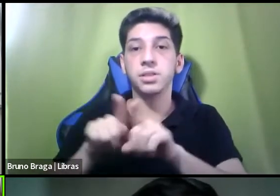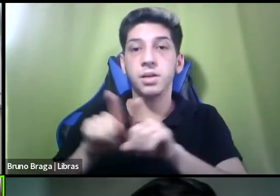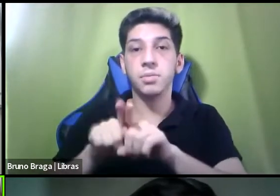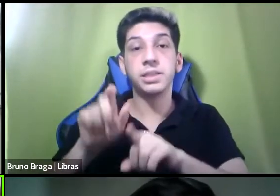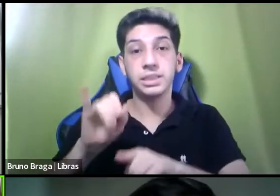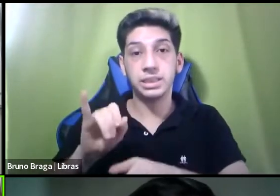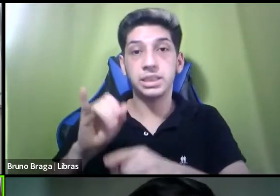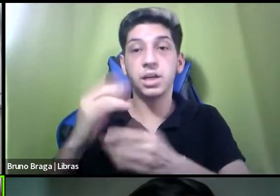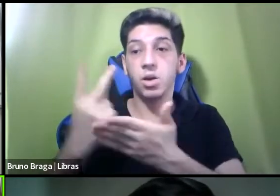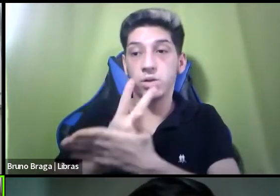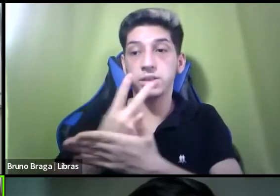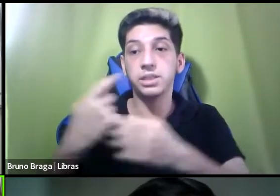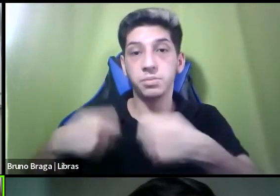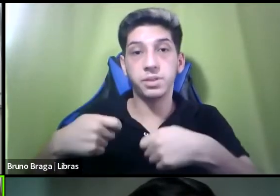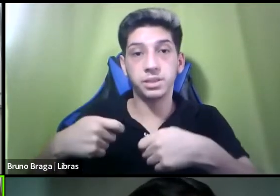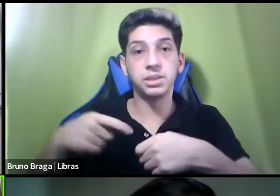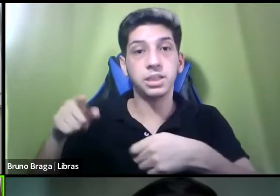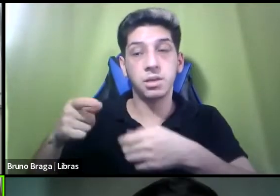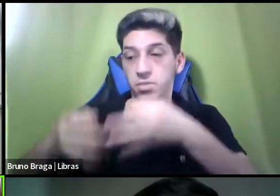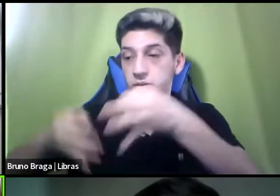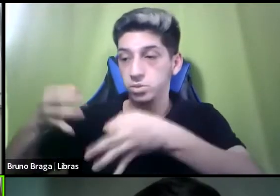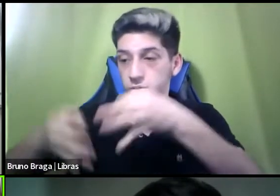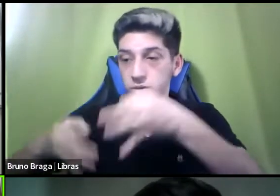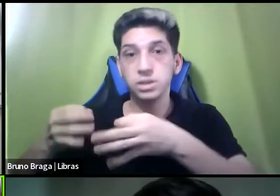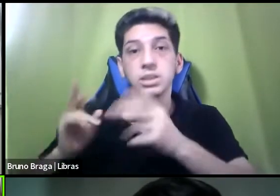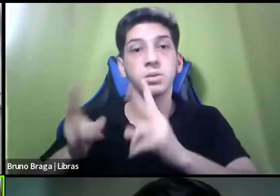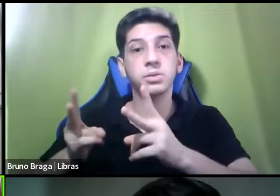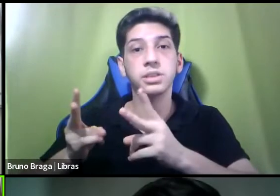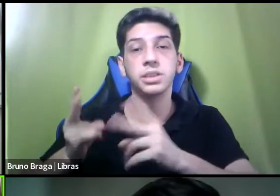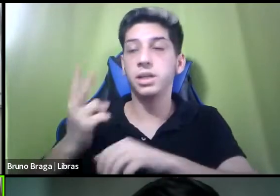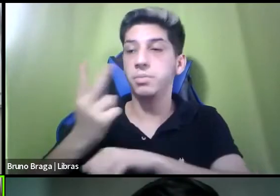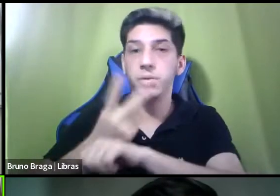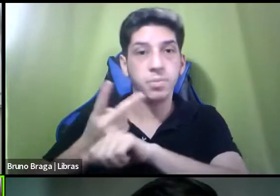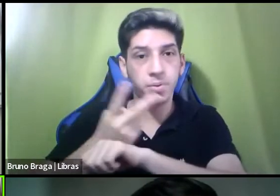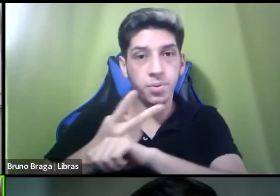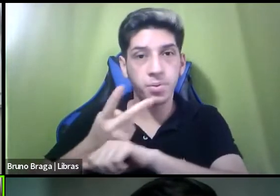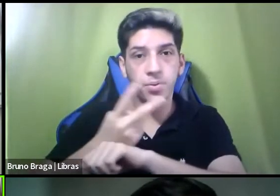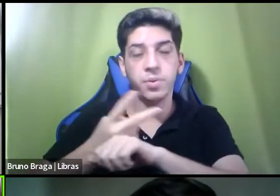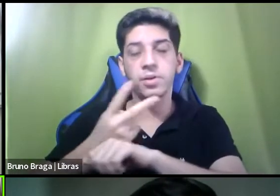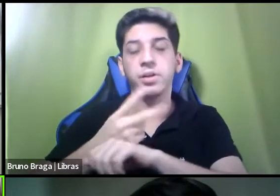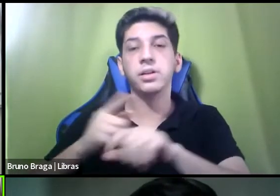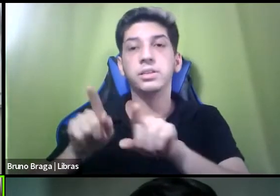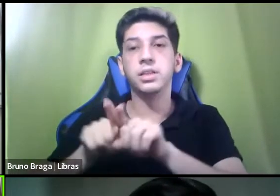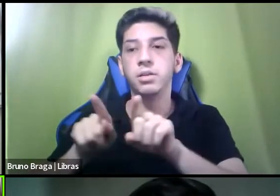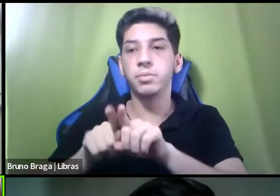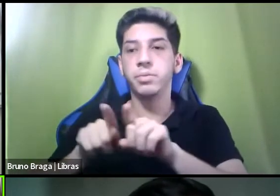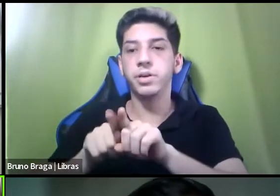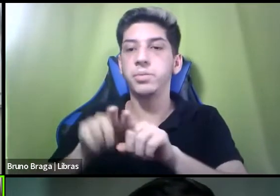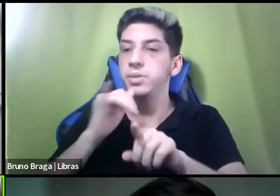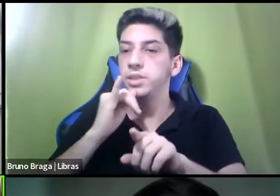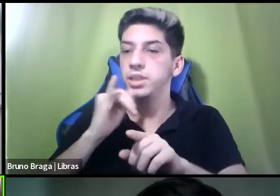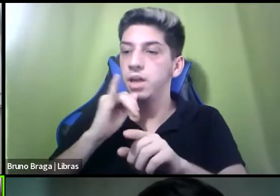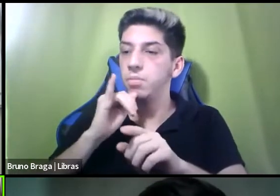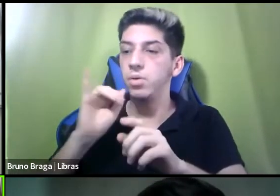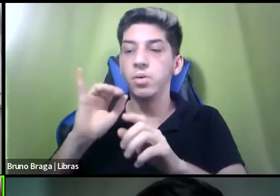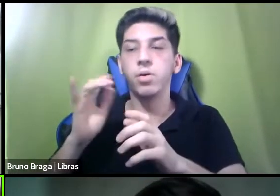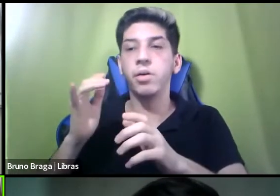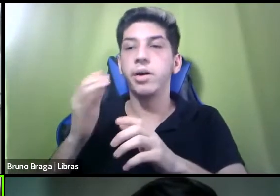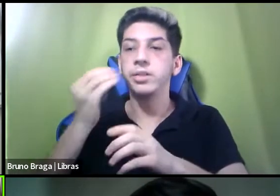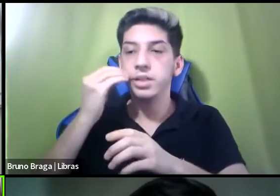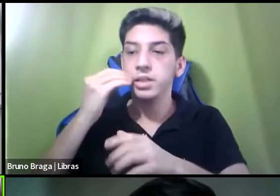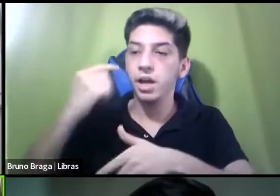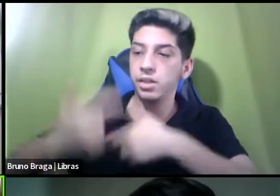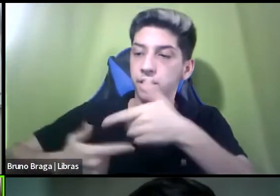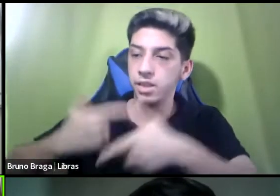judicialização, né, sempre procurando também em rede, desenvolver um trabalho